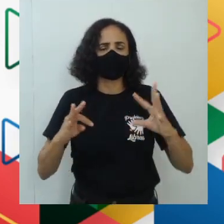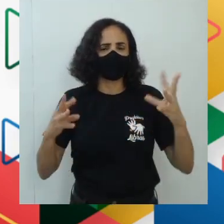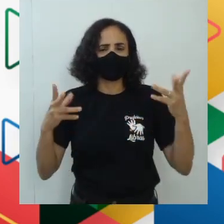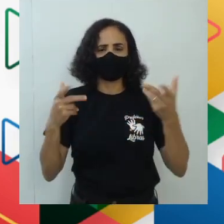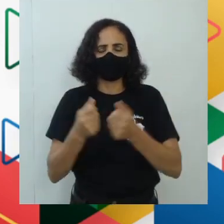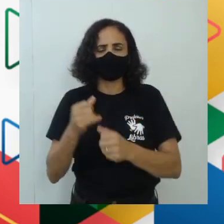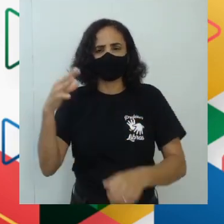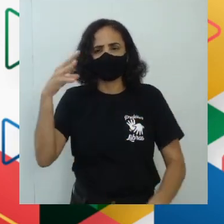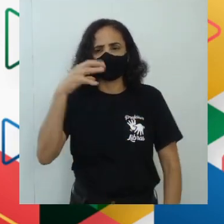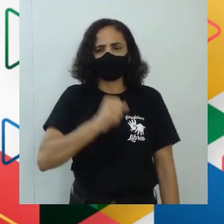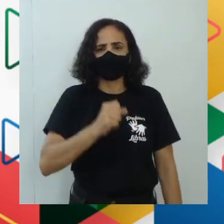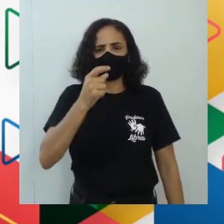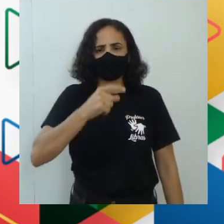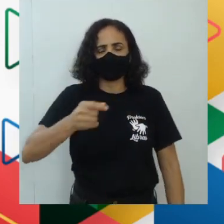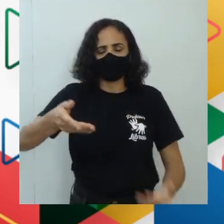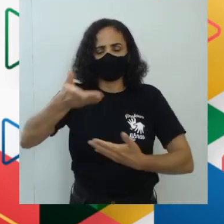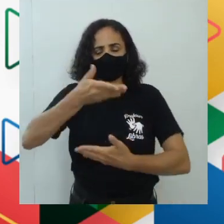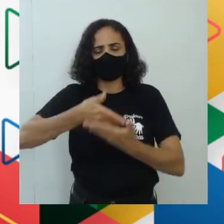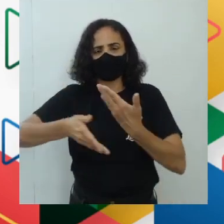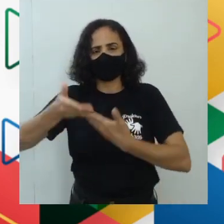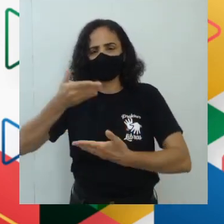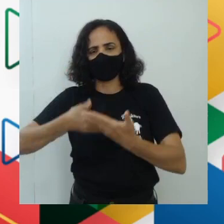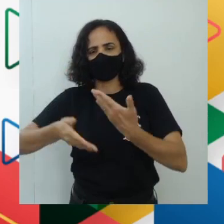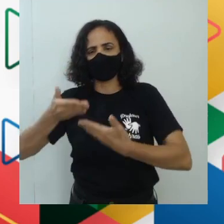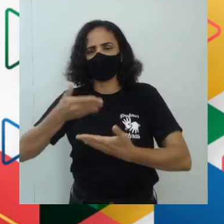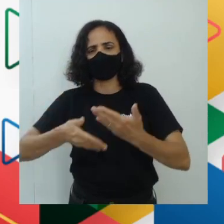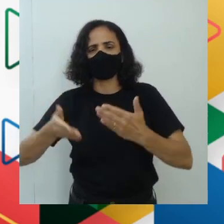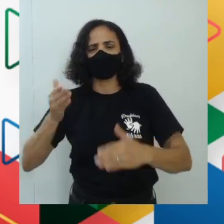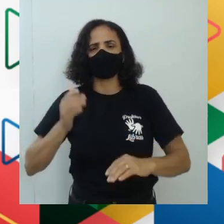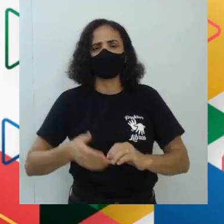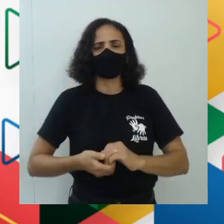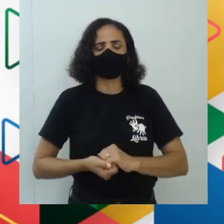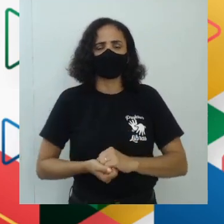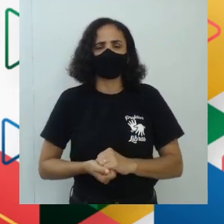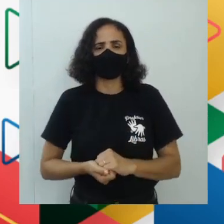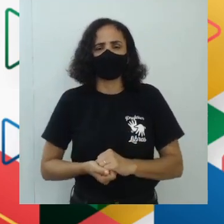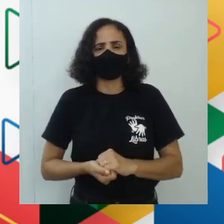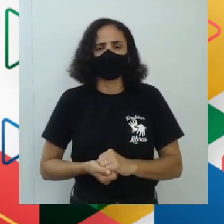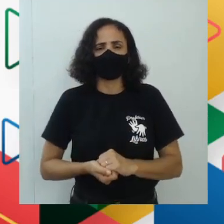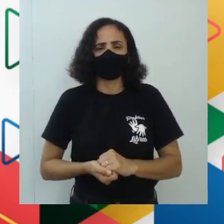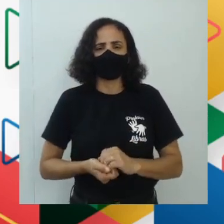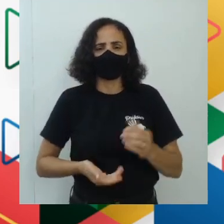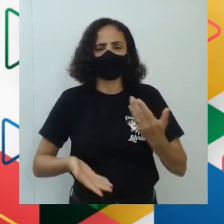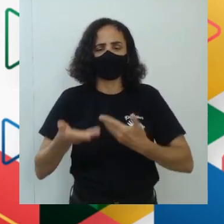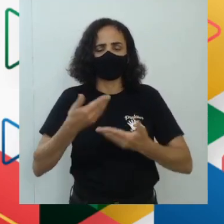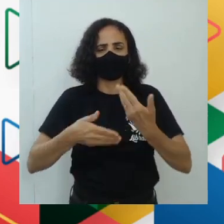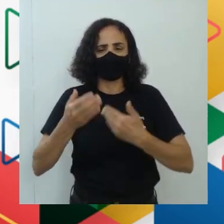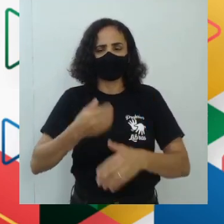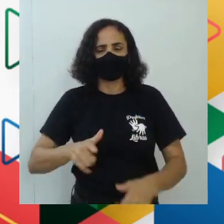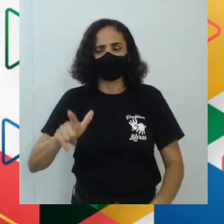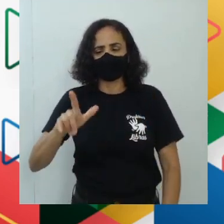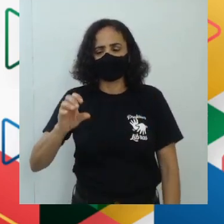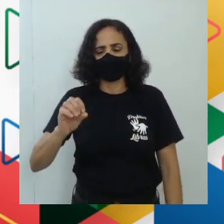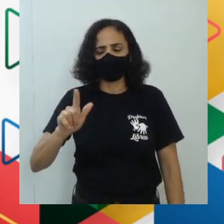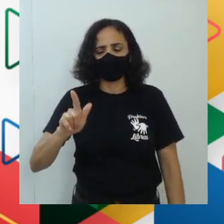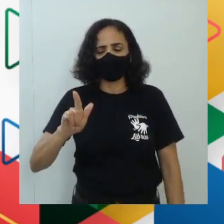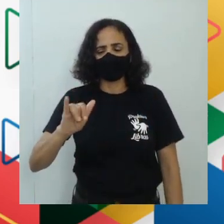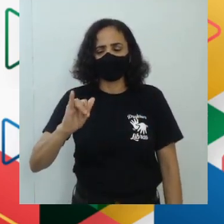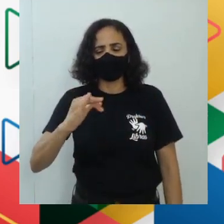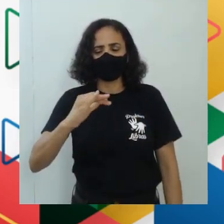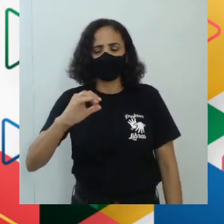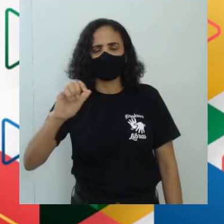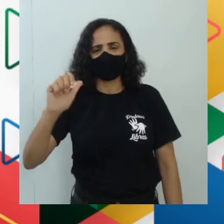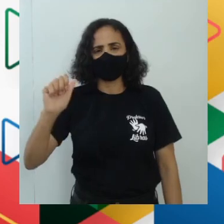ou que estão relacionados de que forma galera? de forma lógica sem a